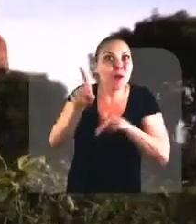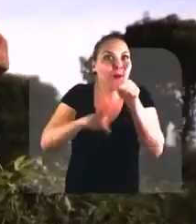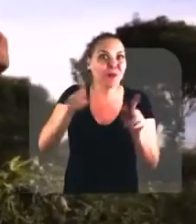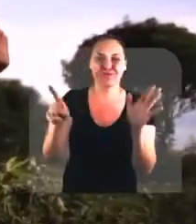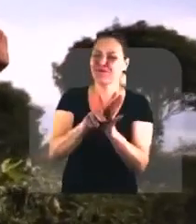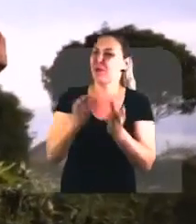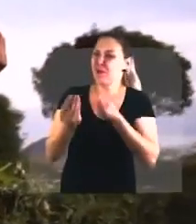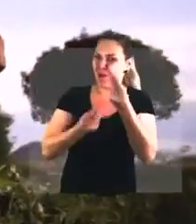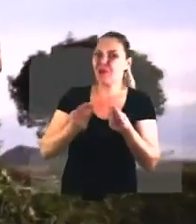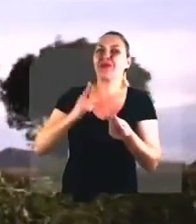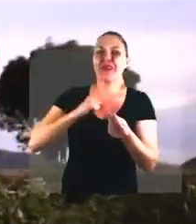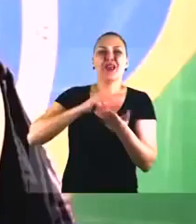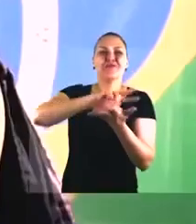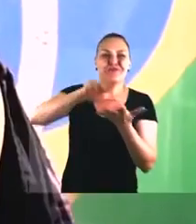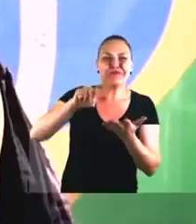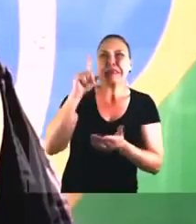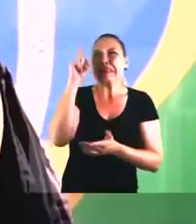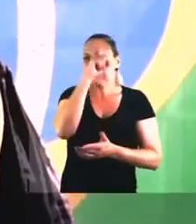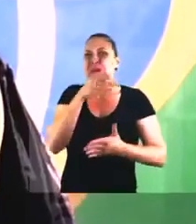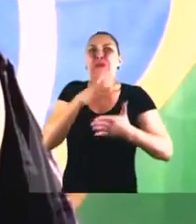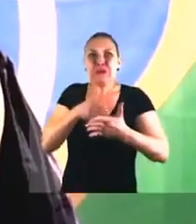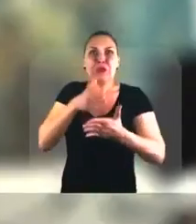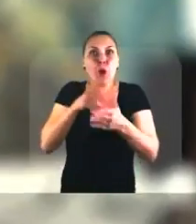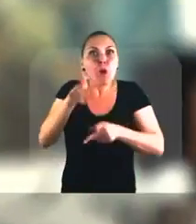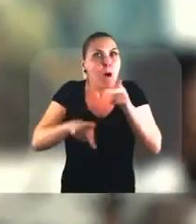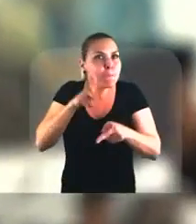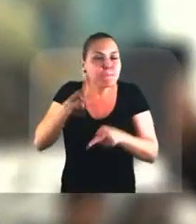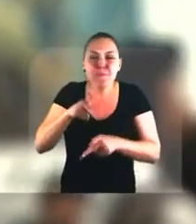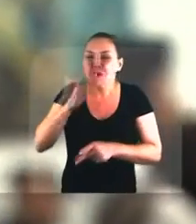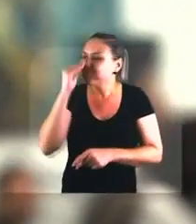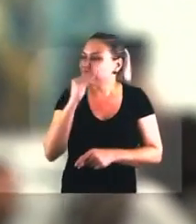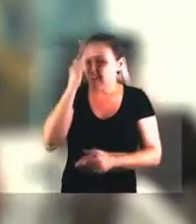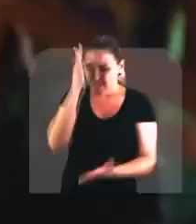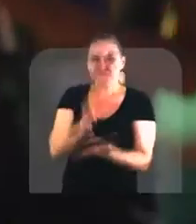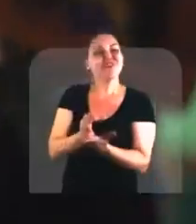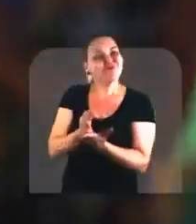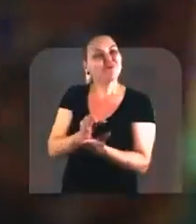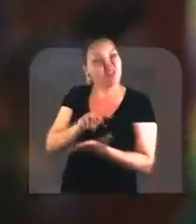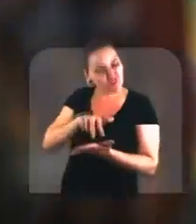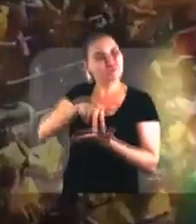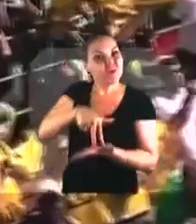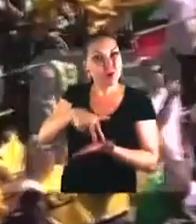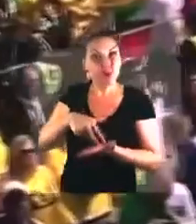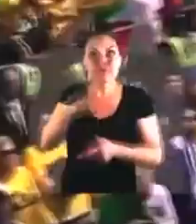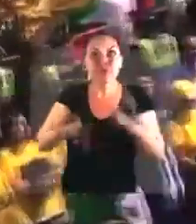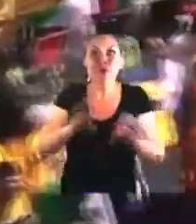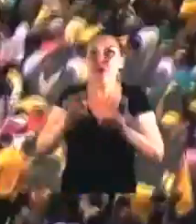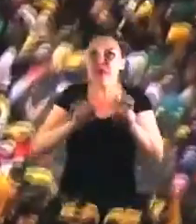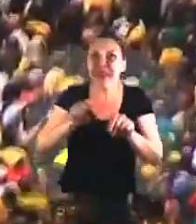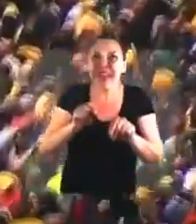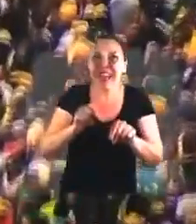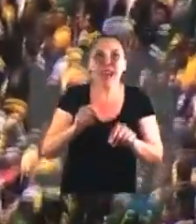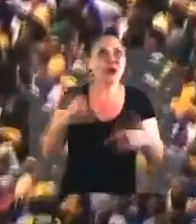E que apesar de todas as dificuldades É um povo que não perde a fé Esse povo em